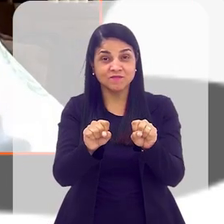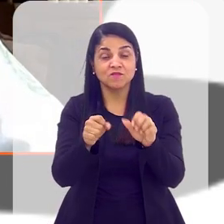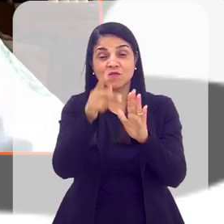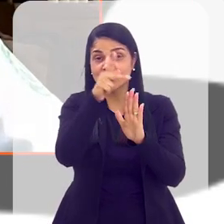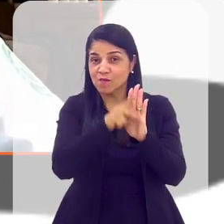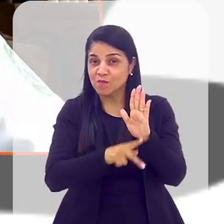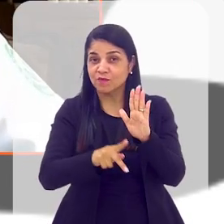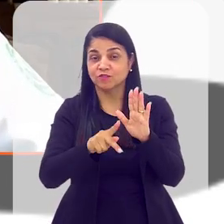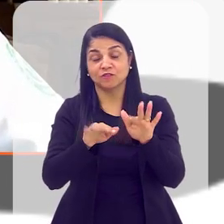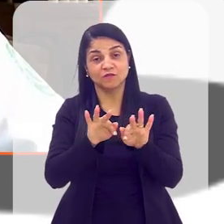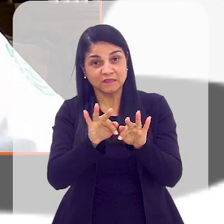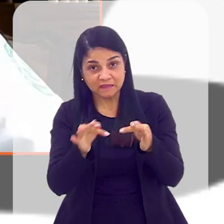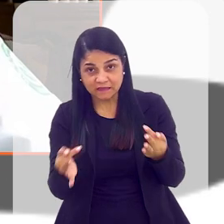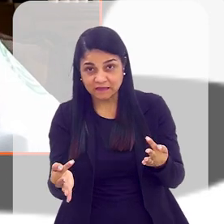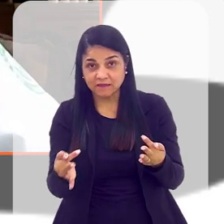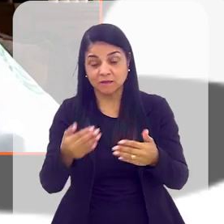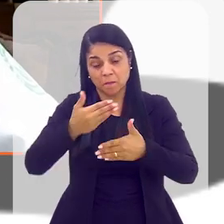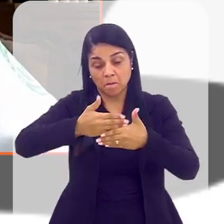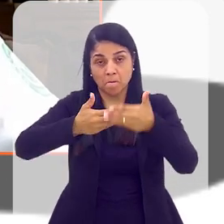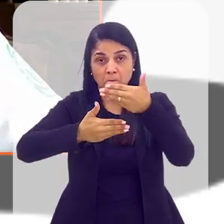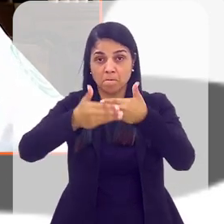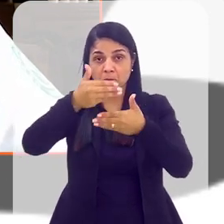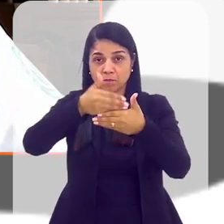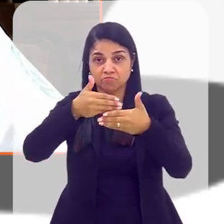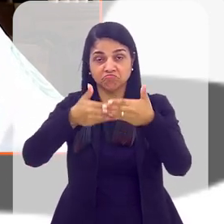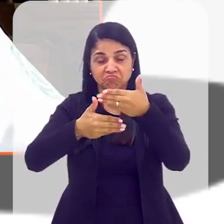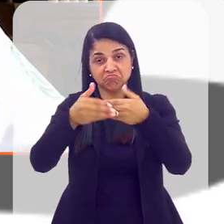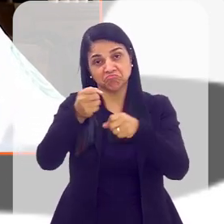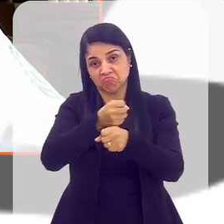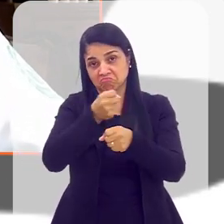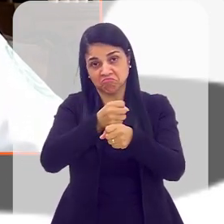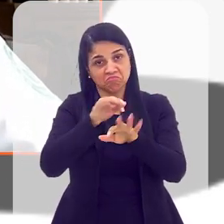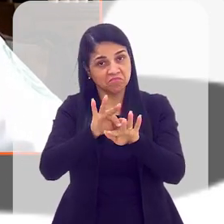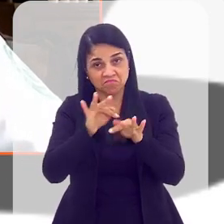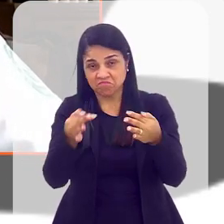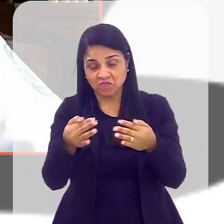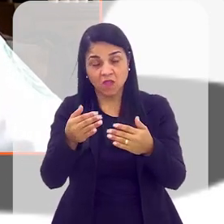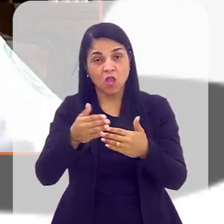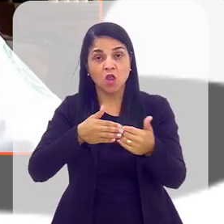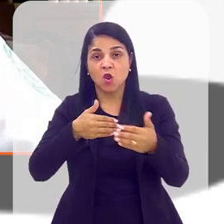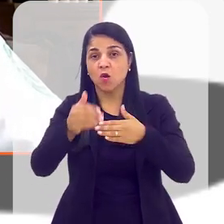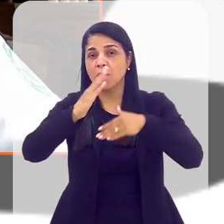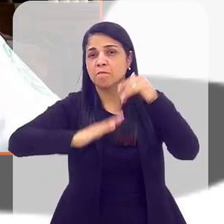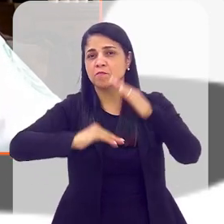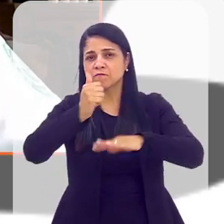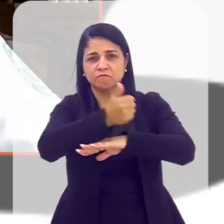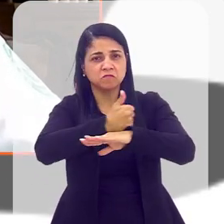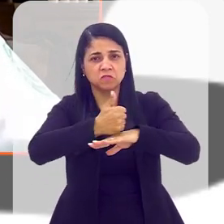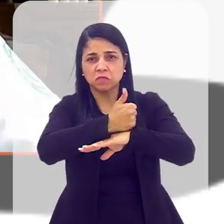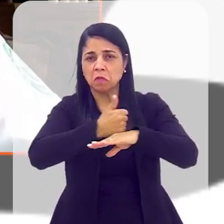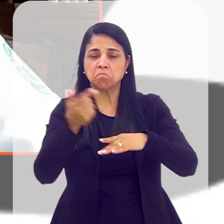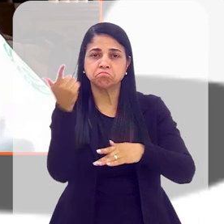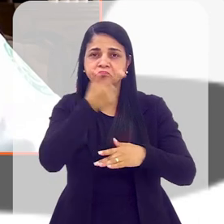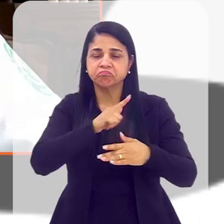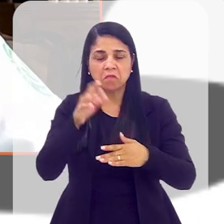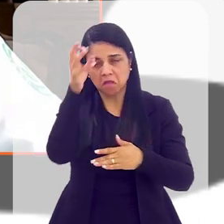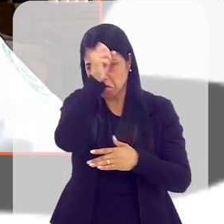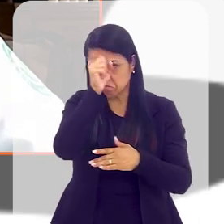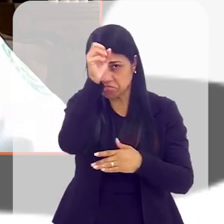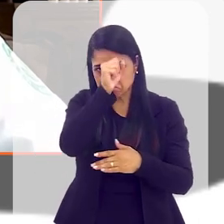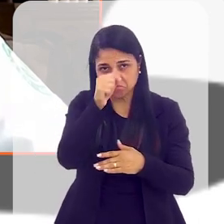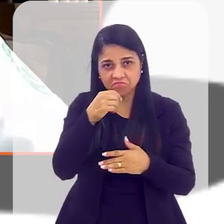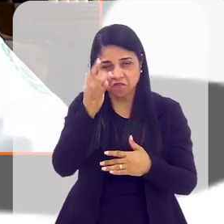O projeto é muito... Fica simples, a montagem no canteiro fica muito simples, e qualquer operário aprende a montar muito